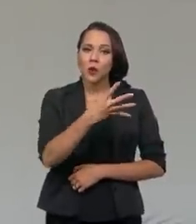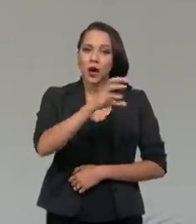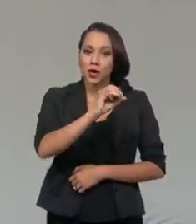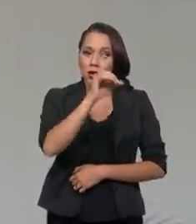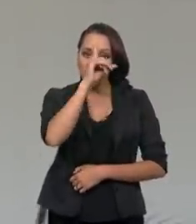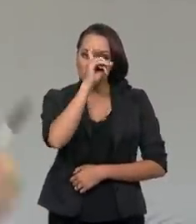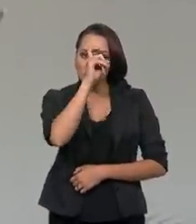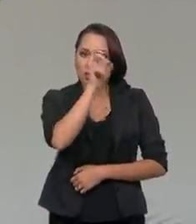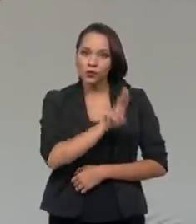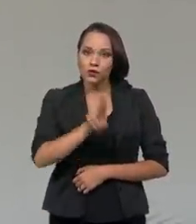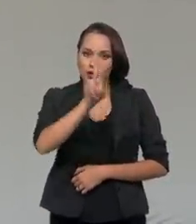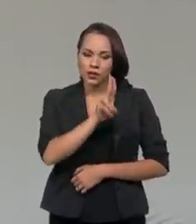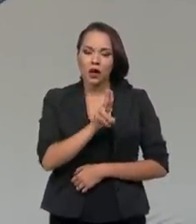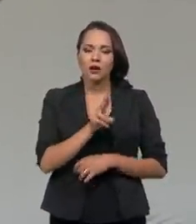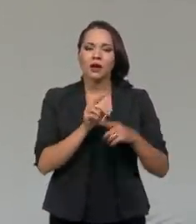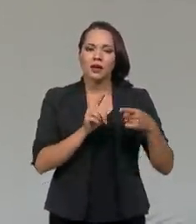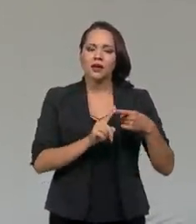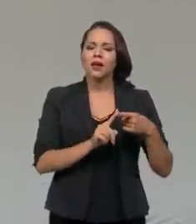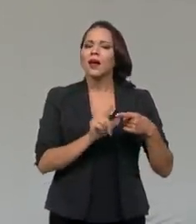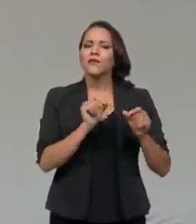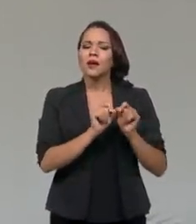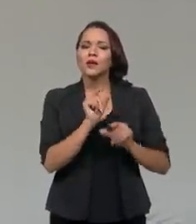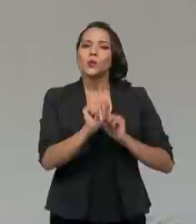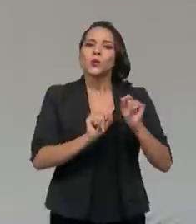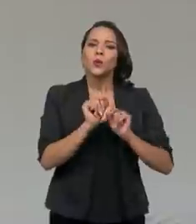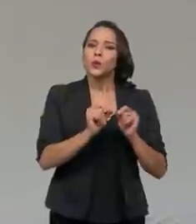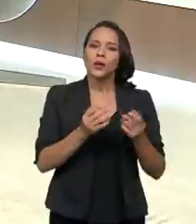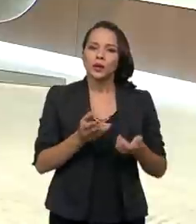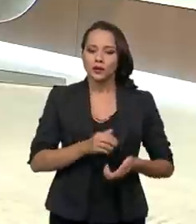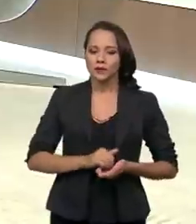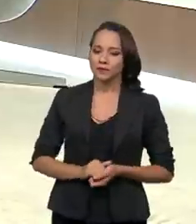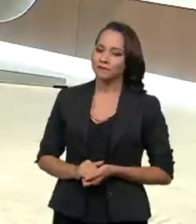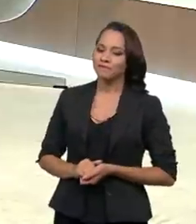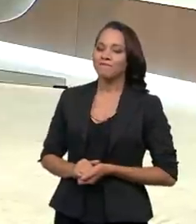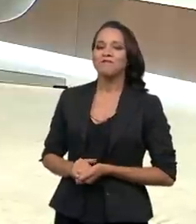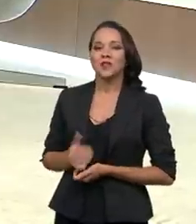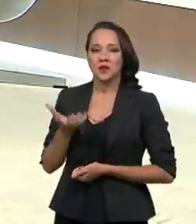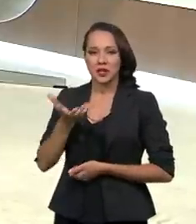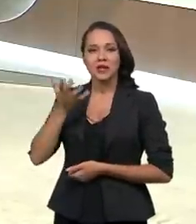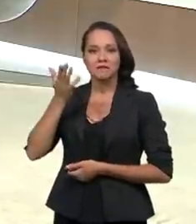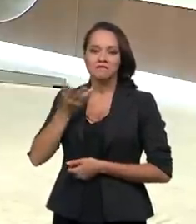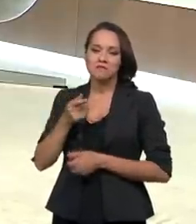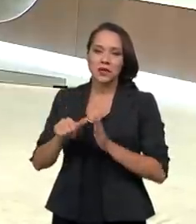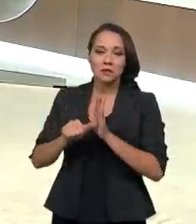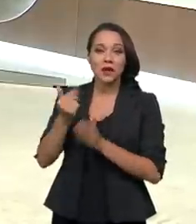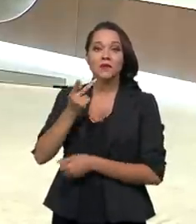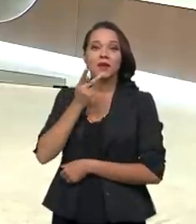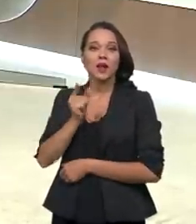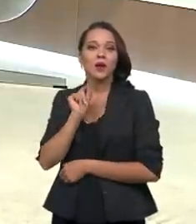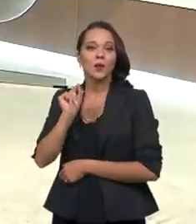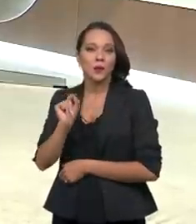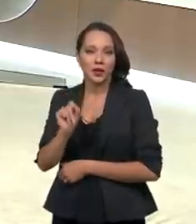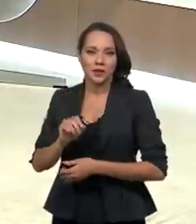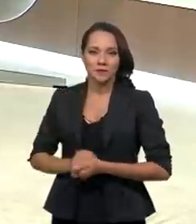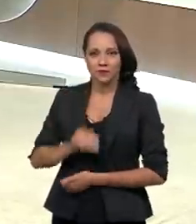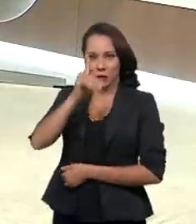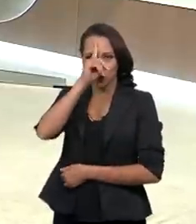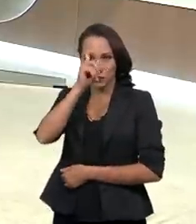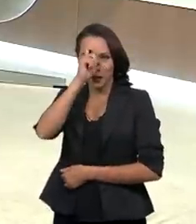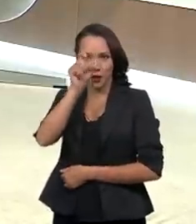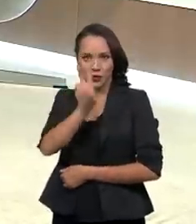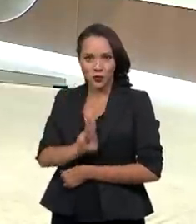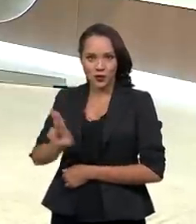hospitais universitários? O que a EBSER acaba fazendo? Bem, eu gostaria de destacar primeiramente que os hospitais